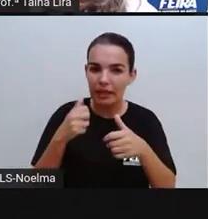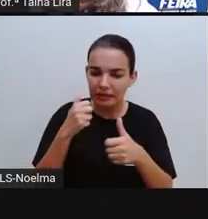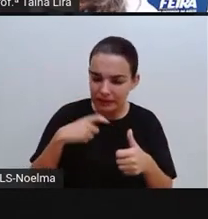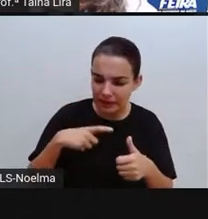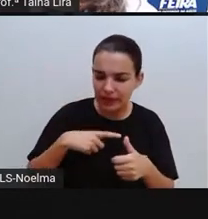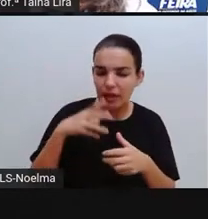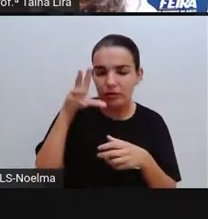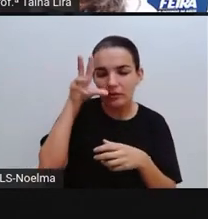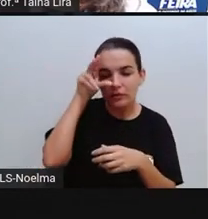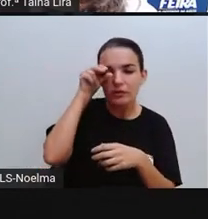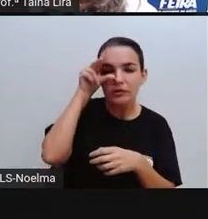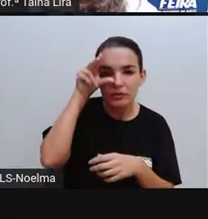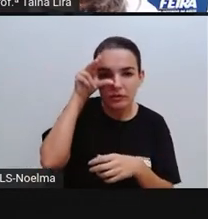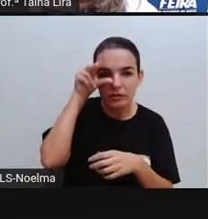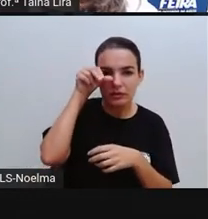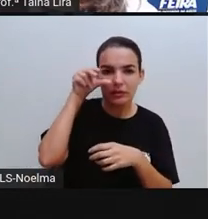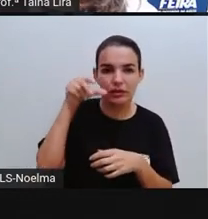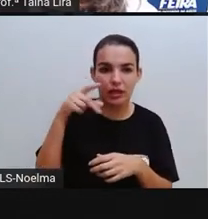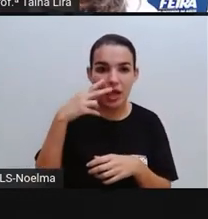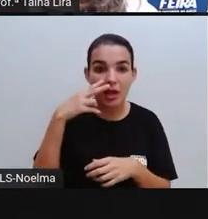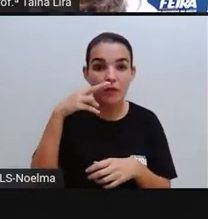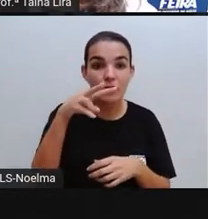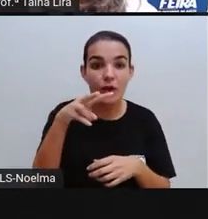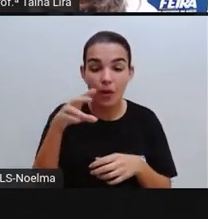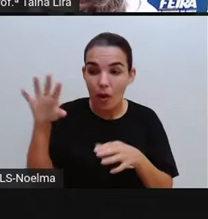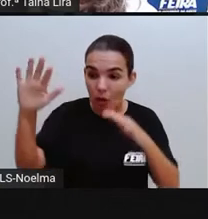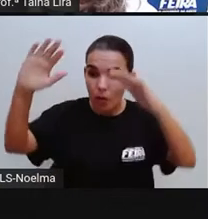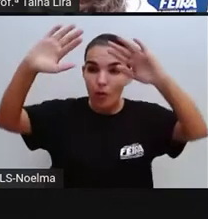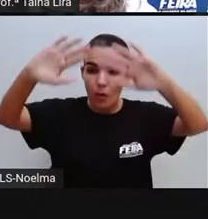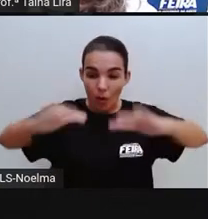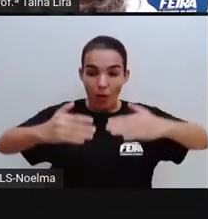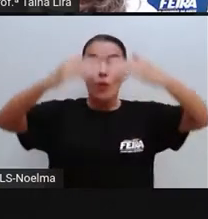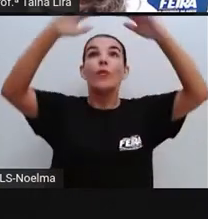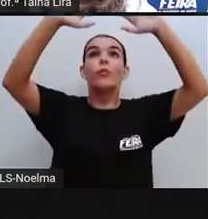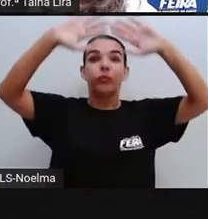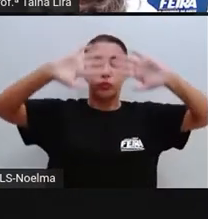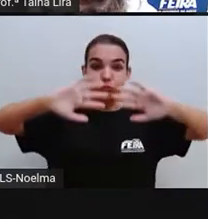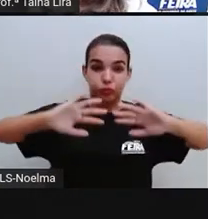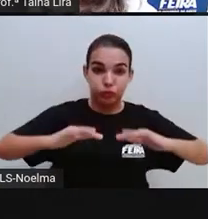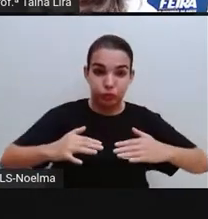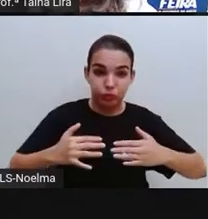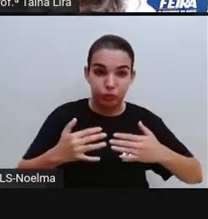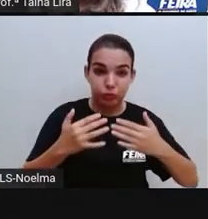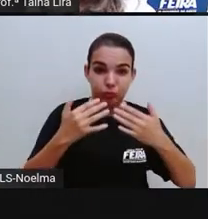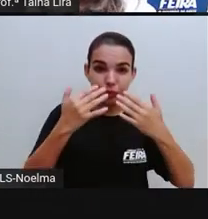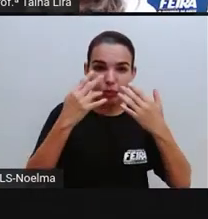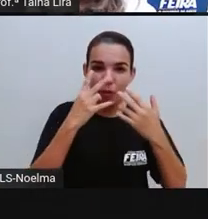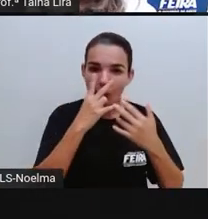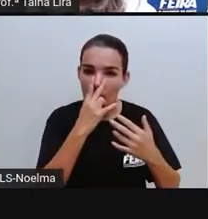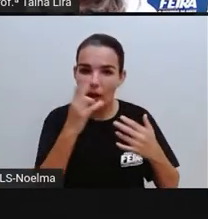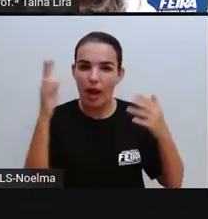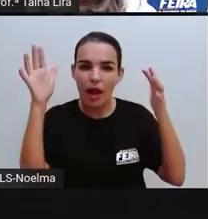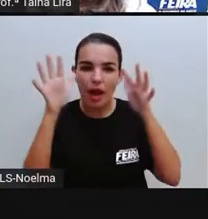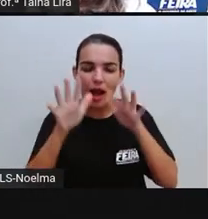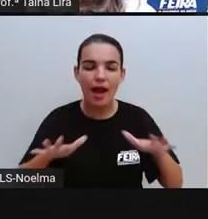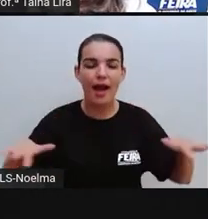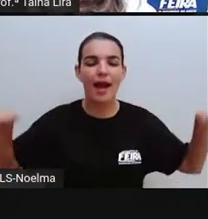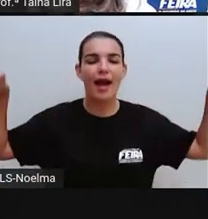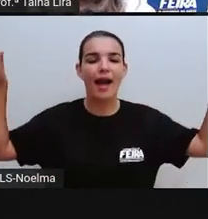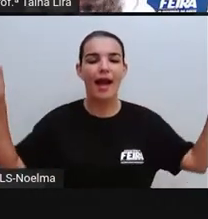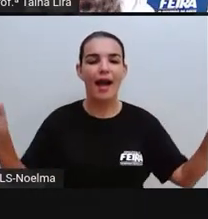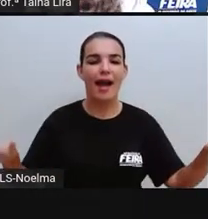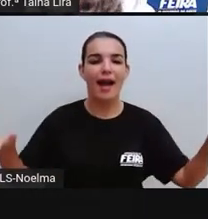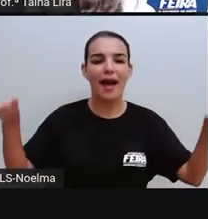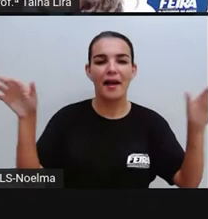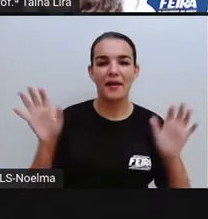insistiam em se fechar. Ele vinha com as ondas, fazendo Bento voar. E toda essa sensação